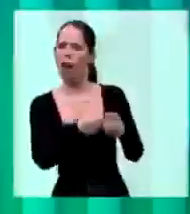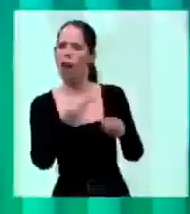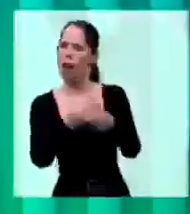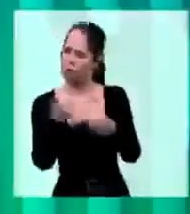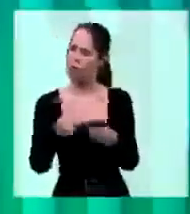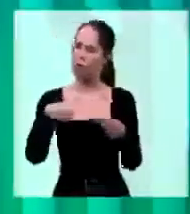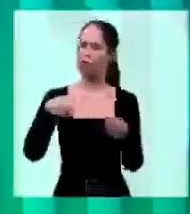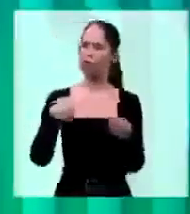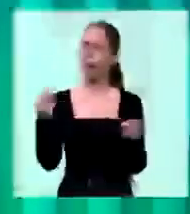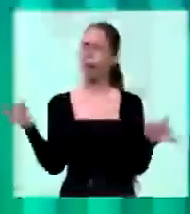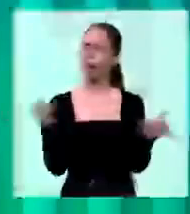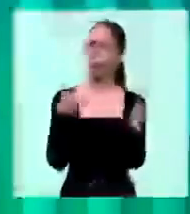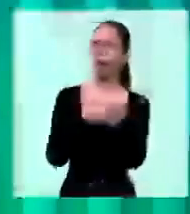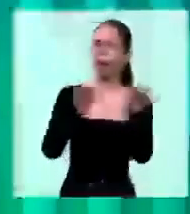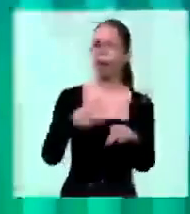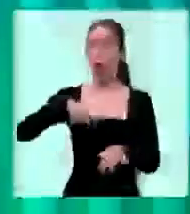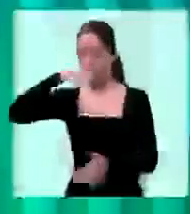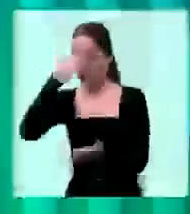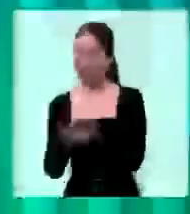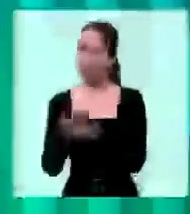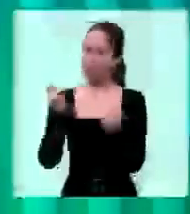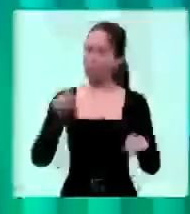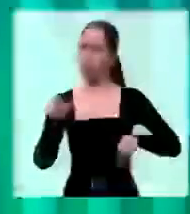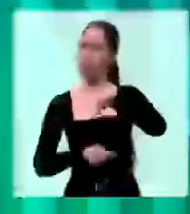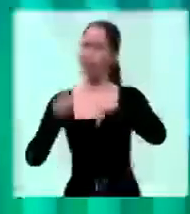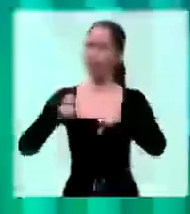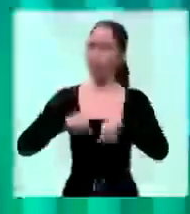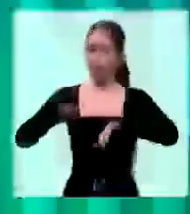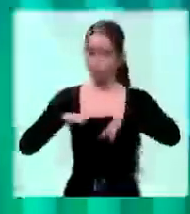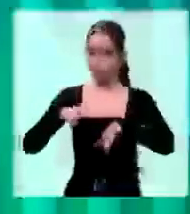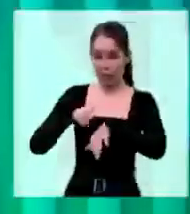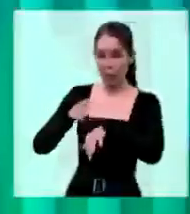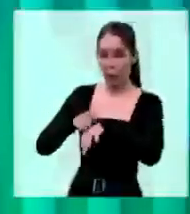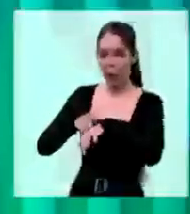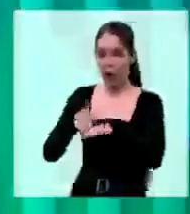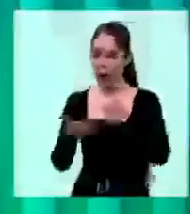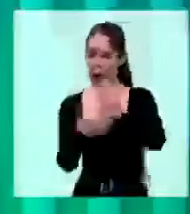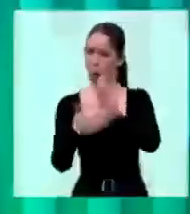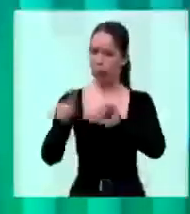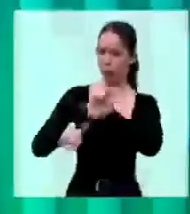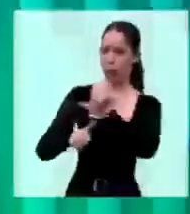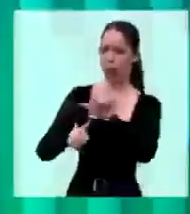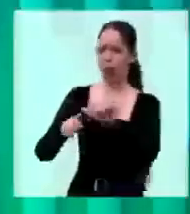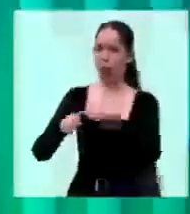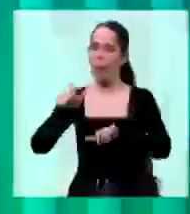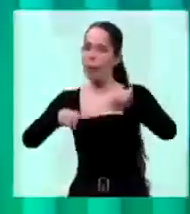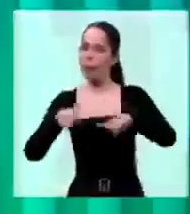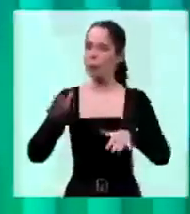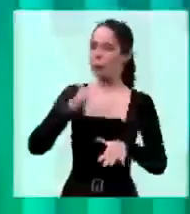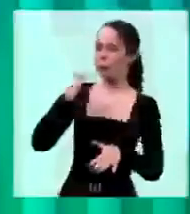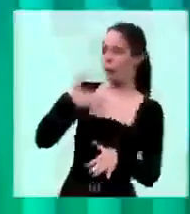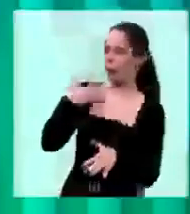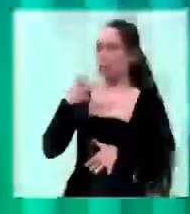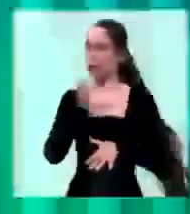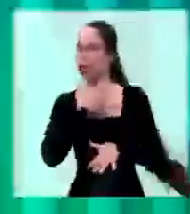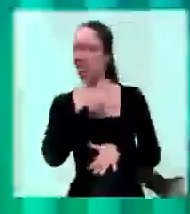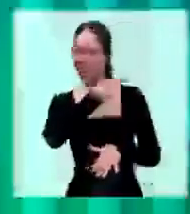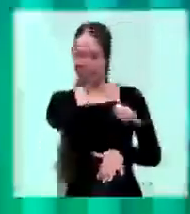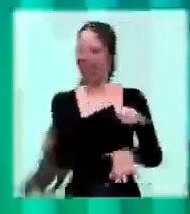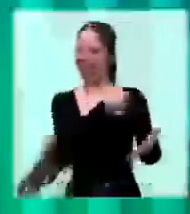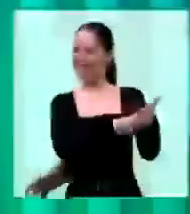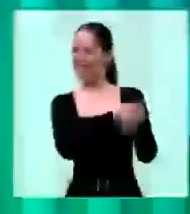vezes, quando nós estamos diante da mudança, nós nos assustamos. Eles tentam nos assustar, eles colocam os carros de som mentindo coisas